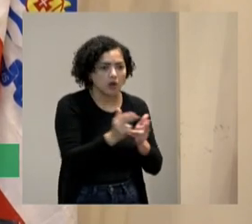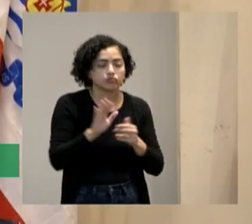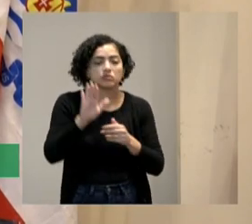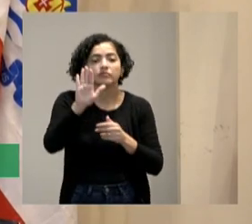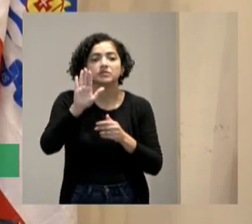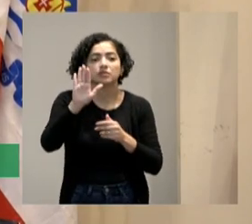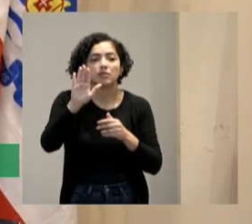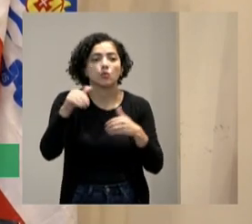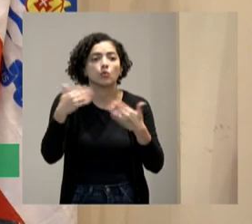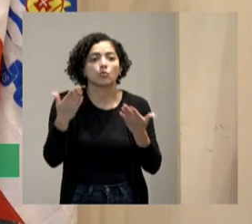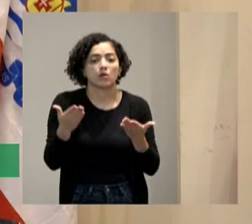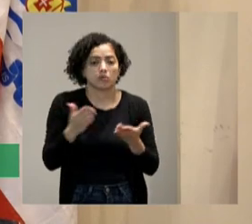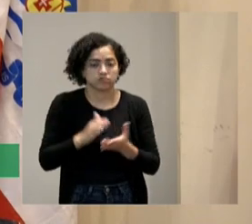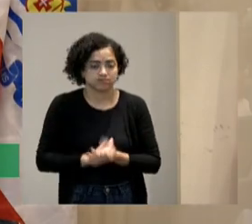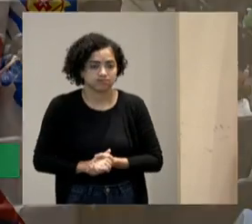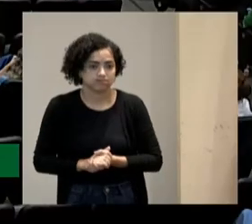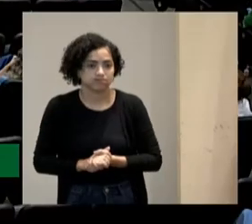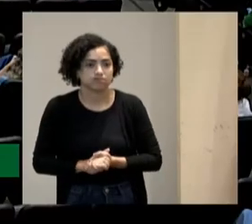olha vocês estão treinados